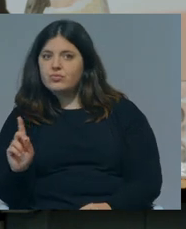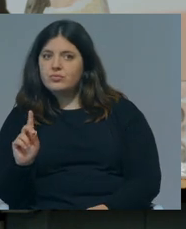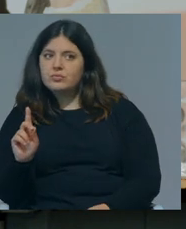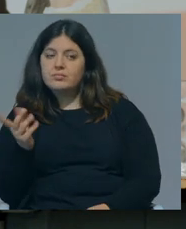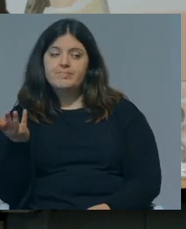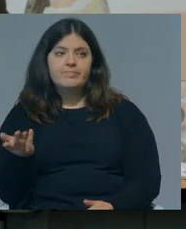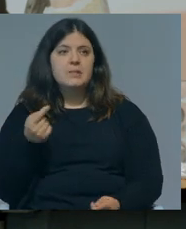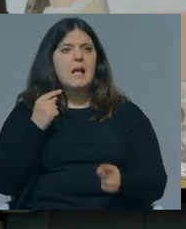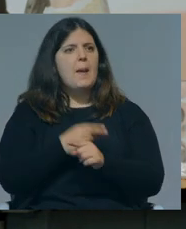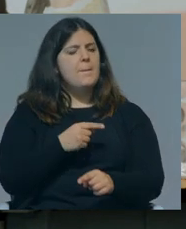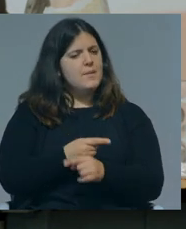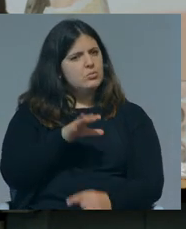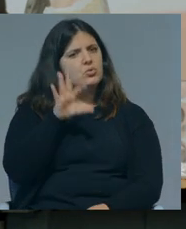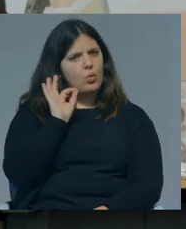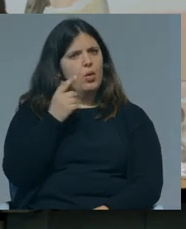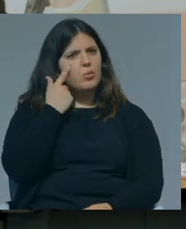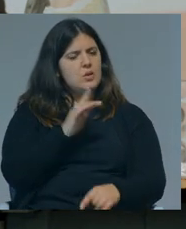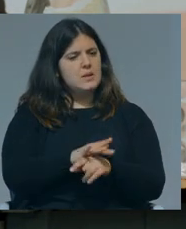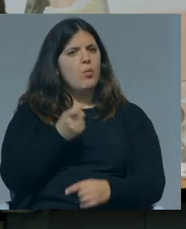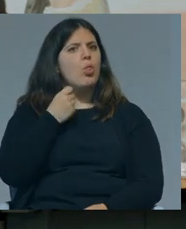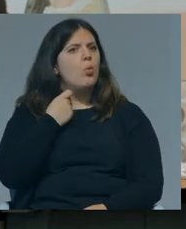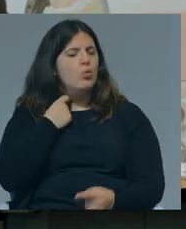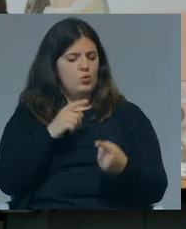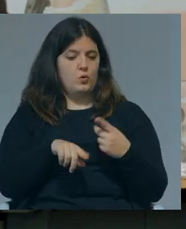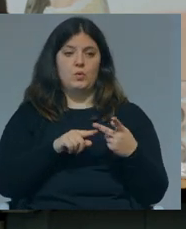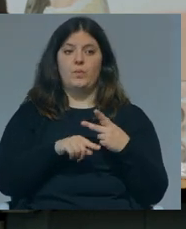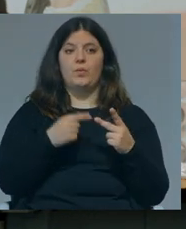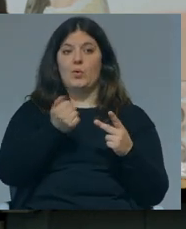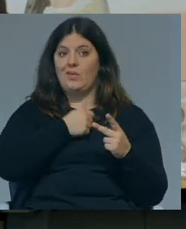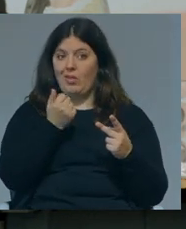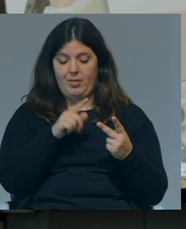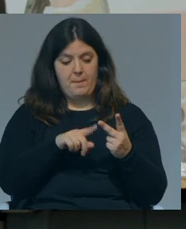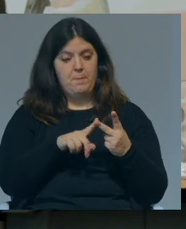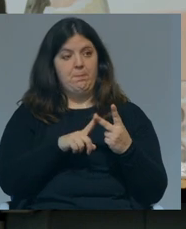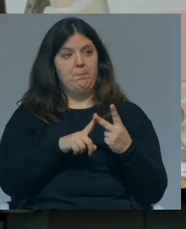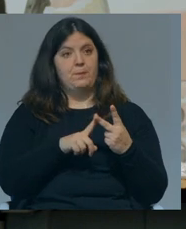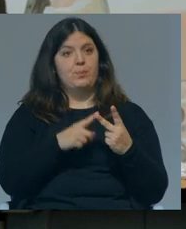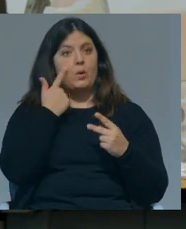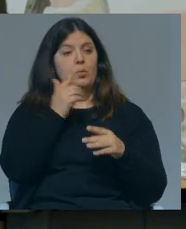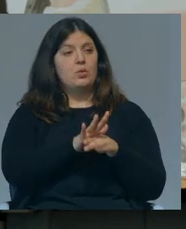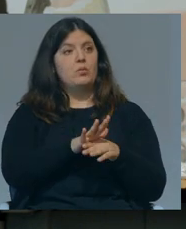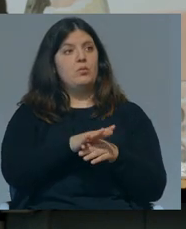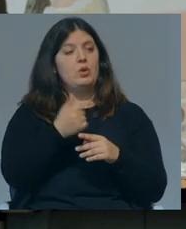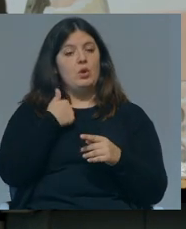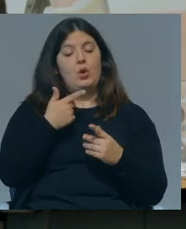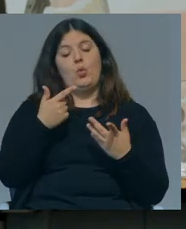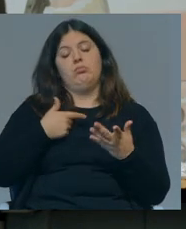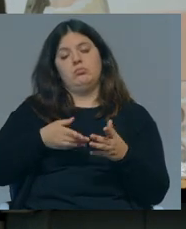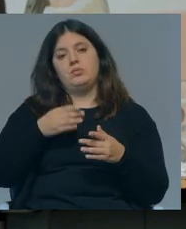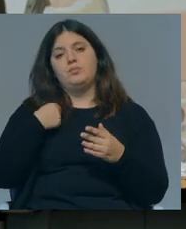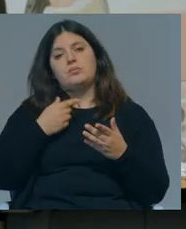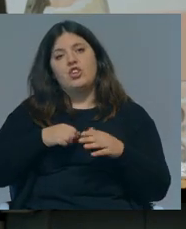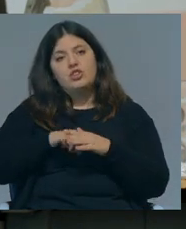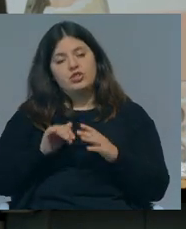universidade. É a escolha, por exemplo, de curso, ou a escolha de cidade. Como disse, eu cresci em tomar, e eu